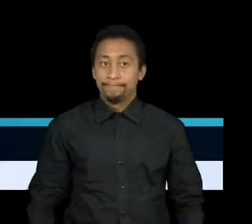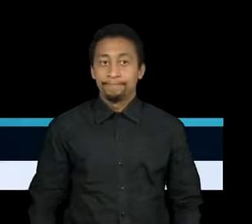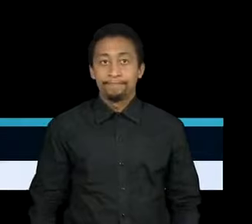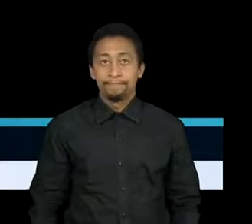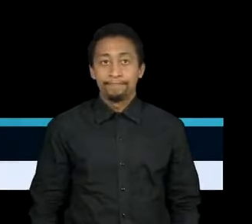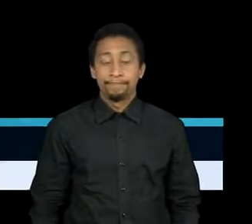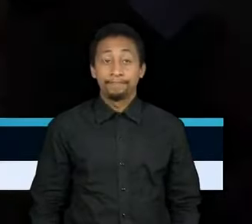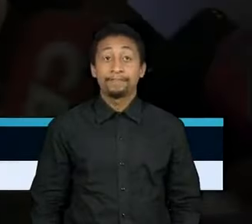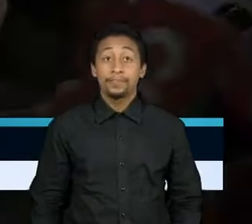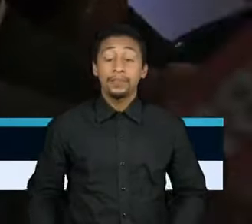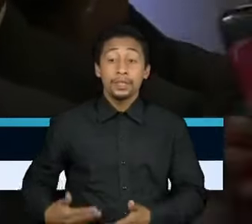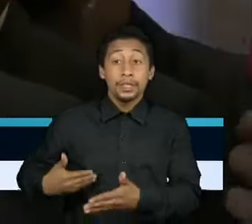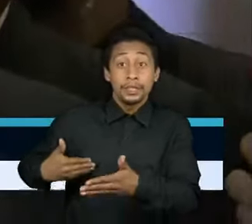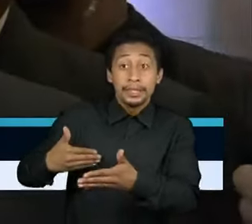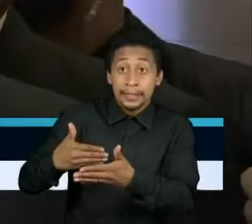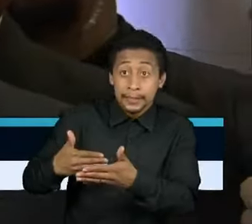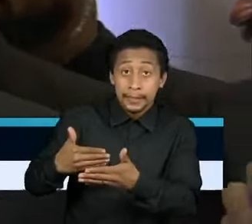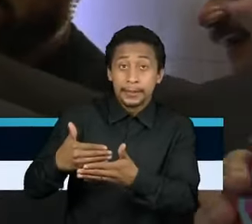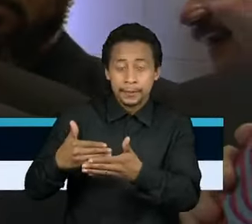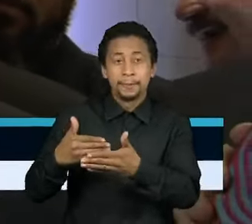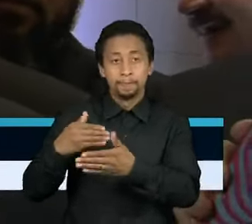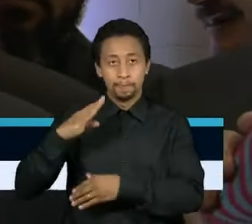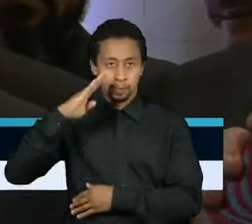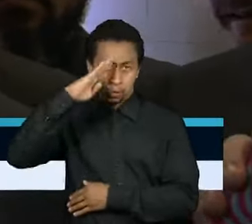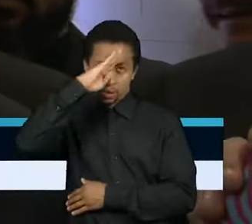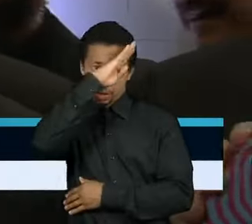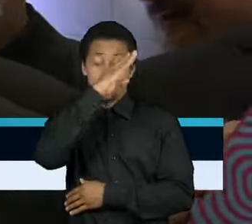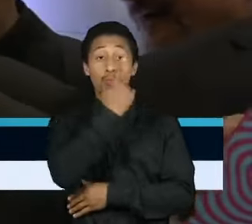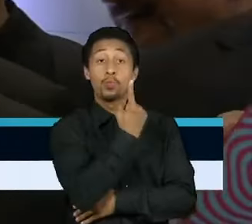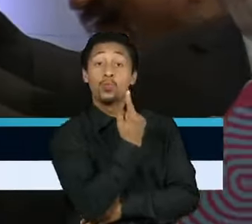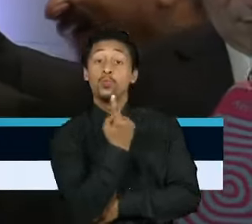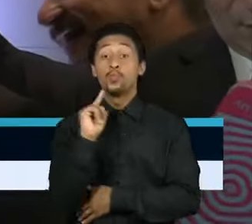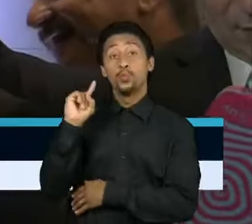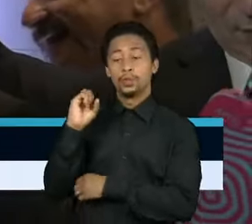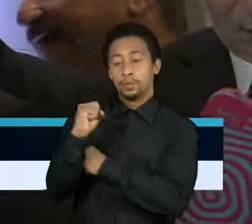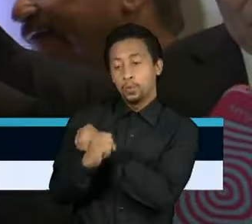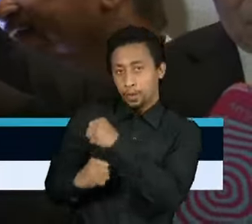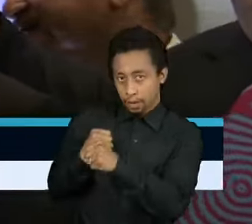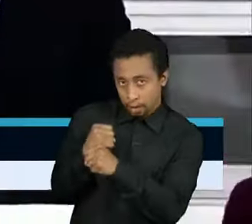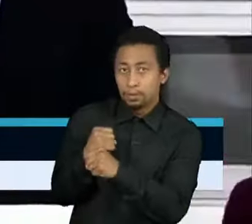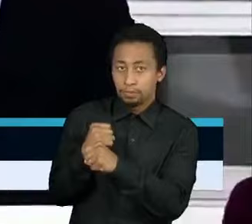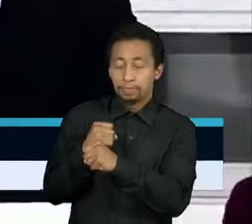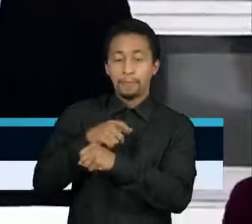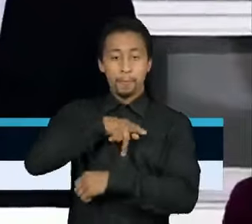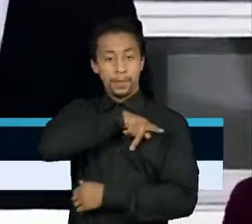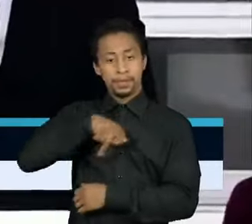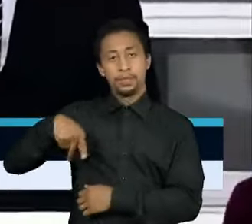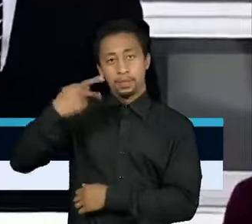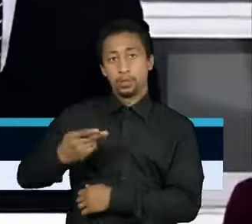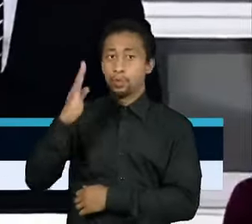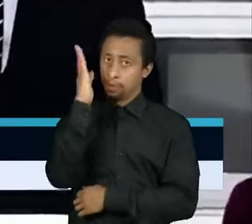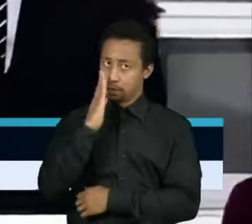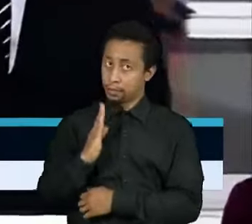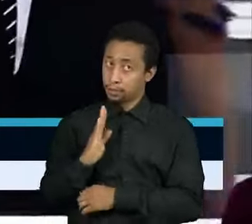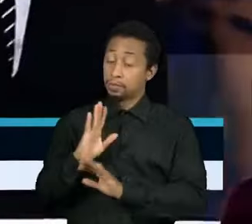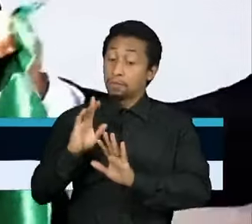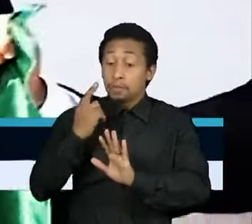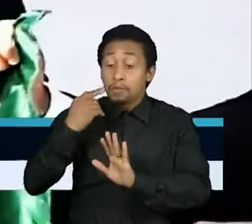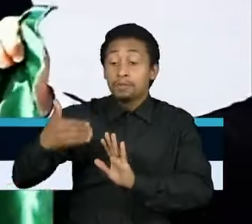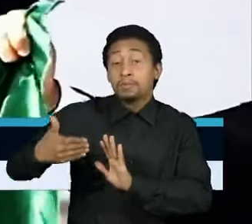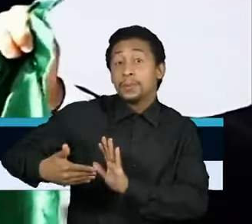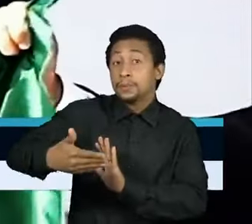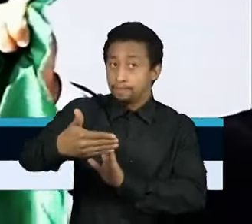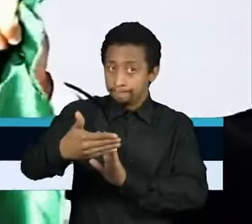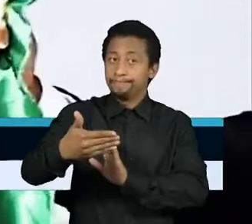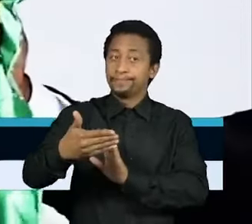Em poucas horas, Jair Bolsonaro entra no último ano como presidente da República, pelo menos desse mandato. E essa é